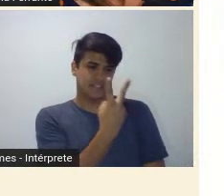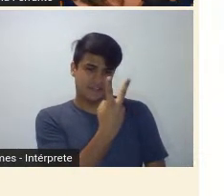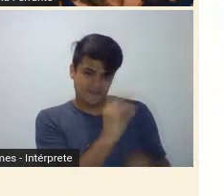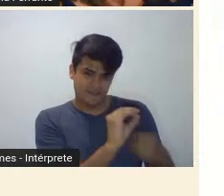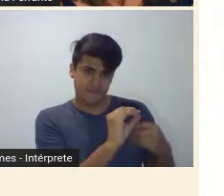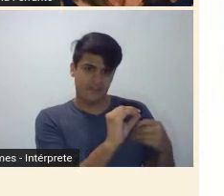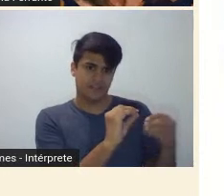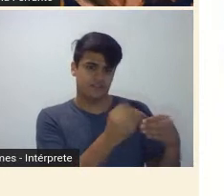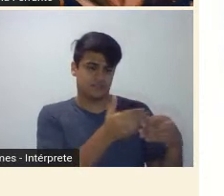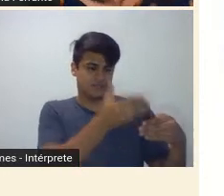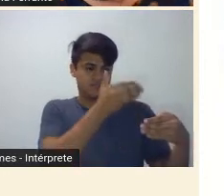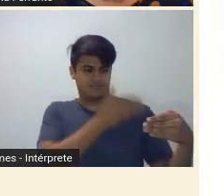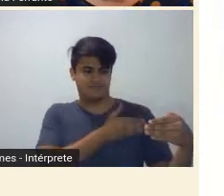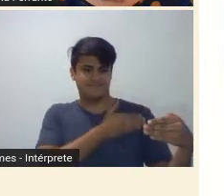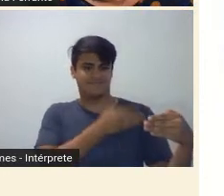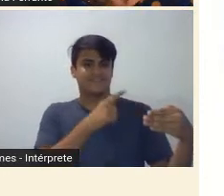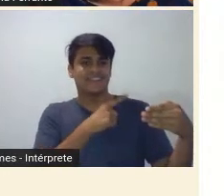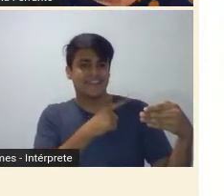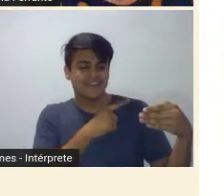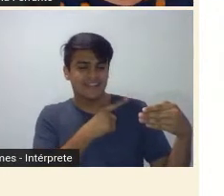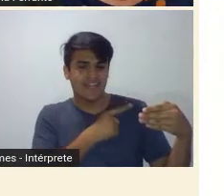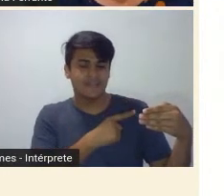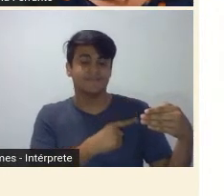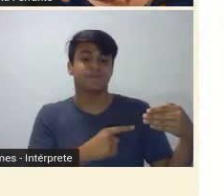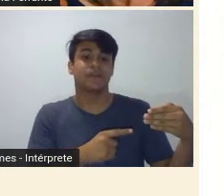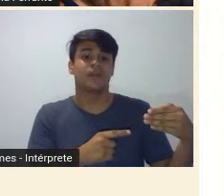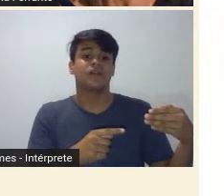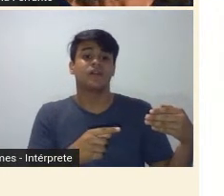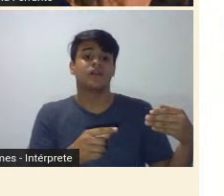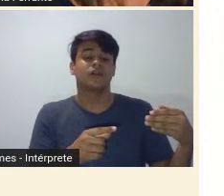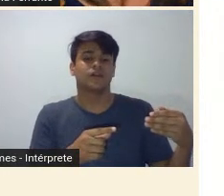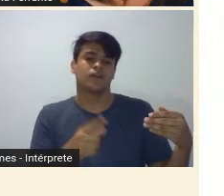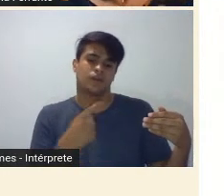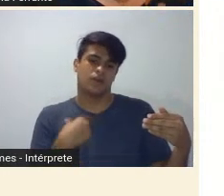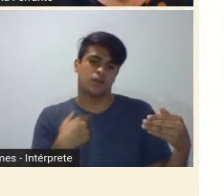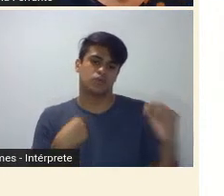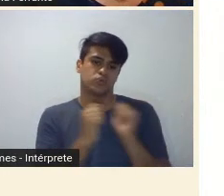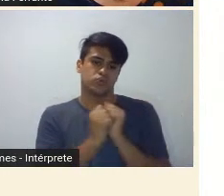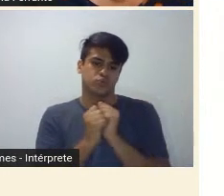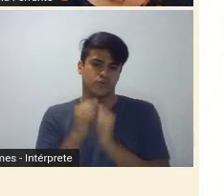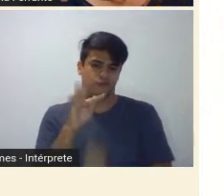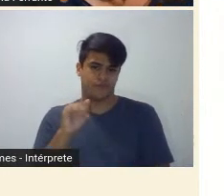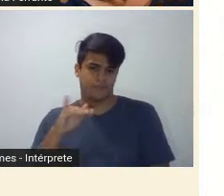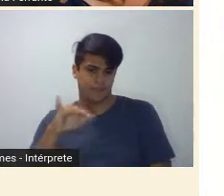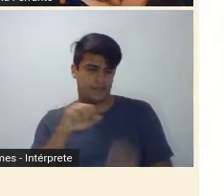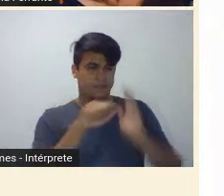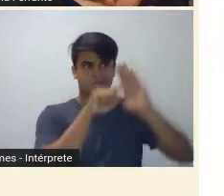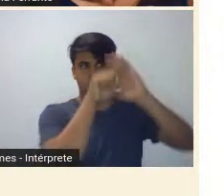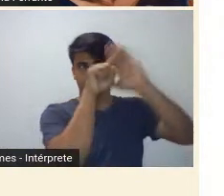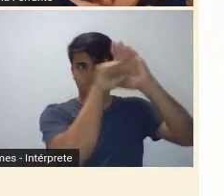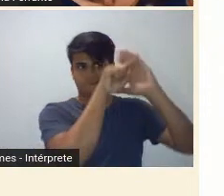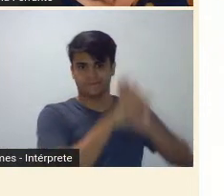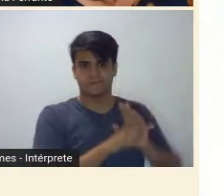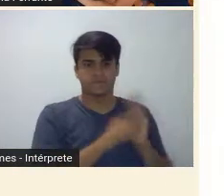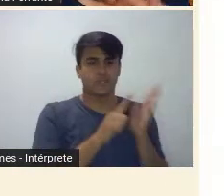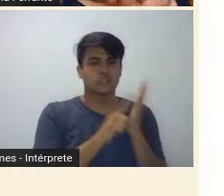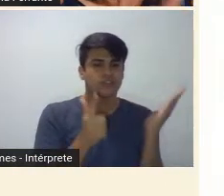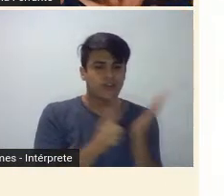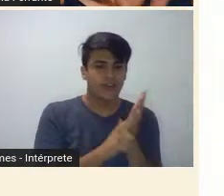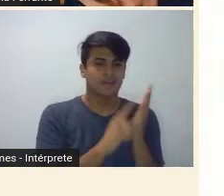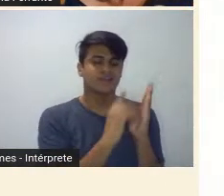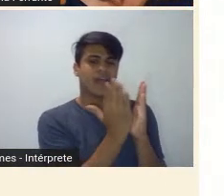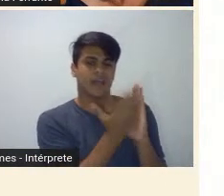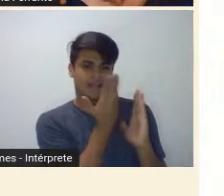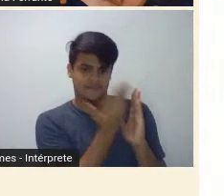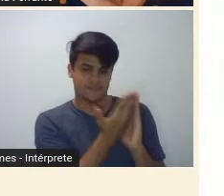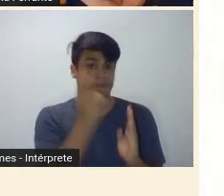1922, por exemplo, a gente, eu e o Fabiano, pesquisamos jornais e revistas da época. Essas